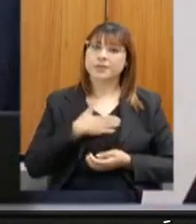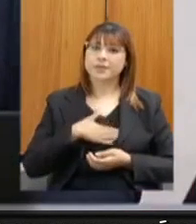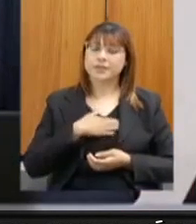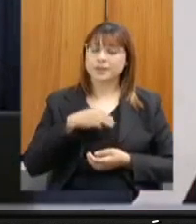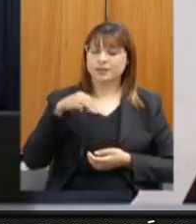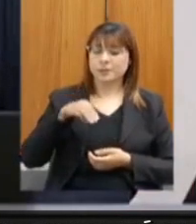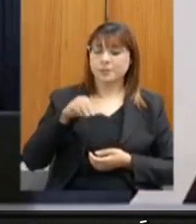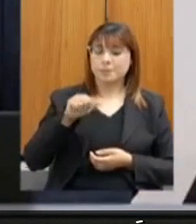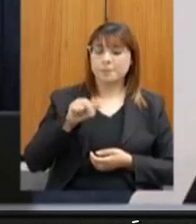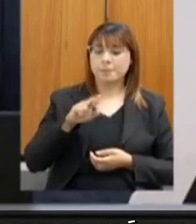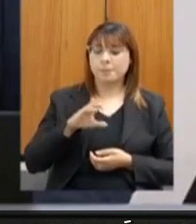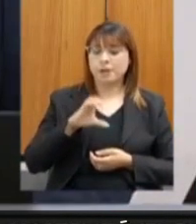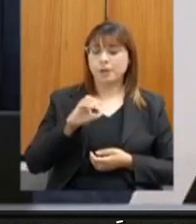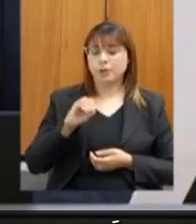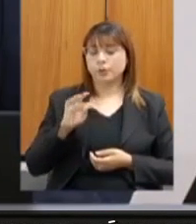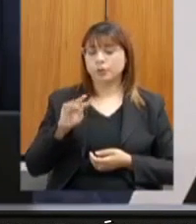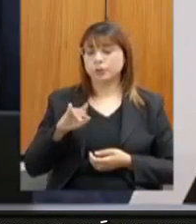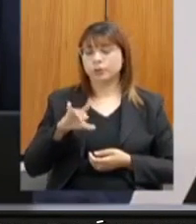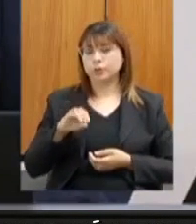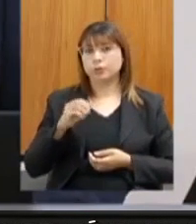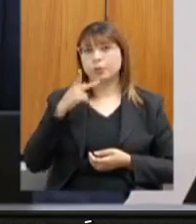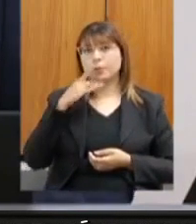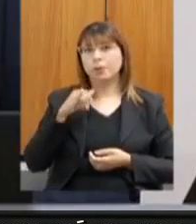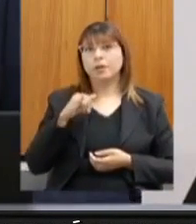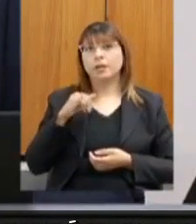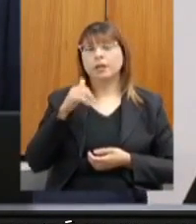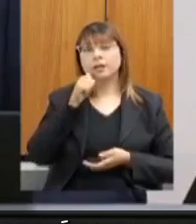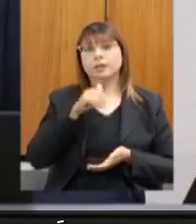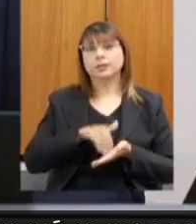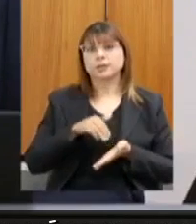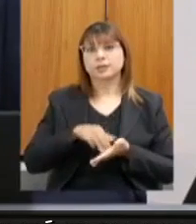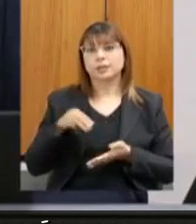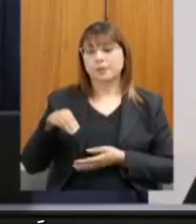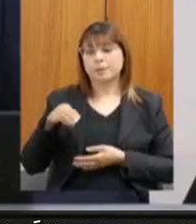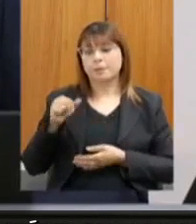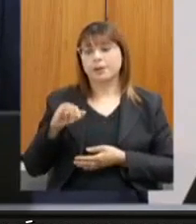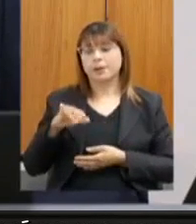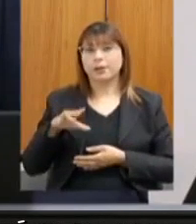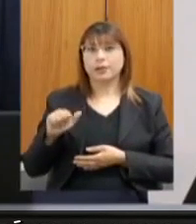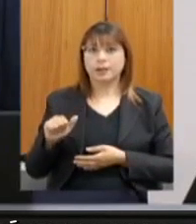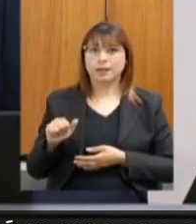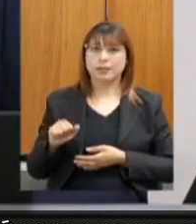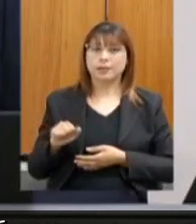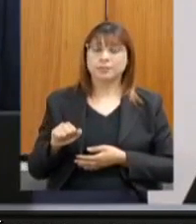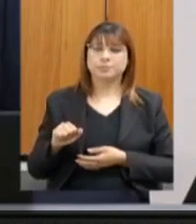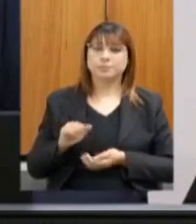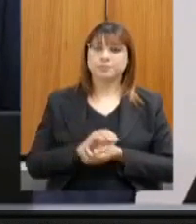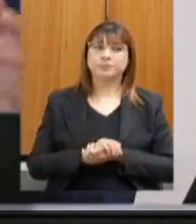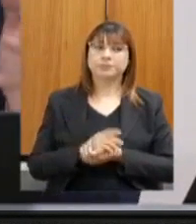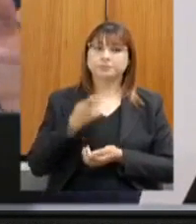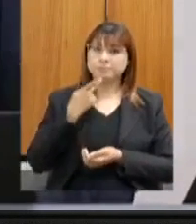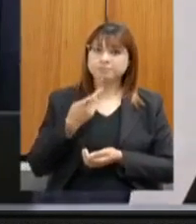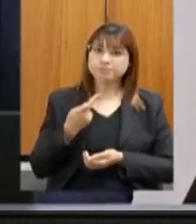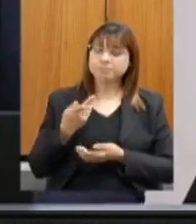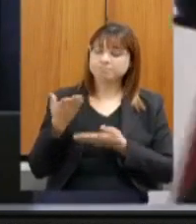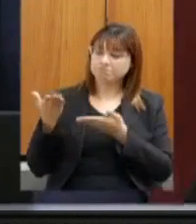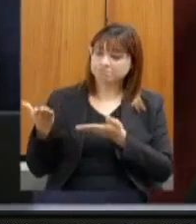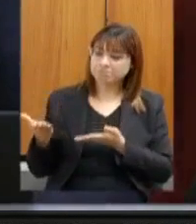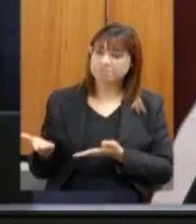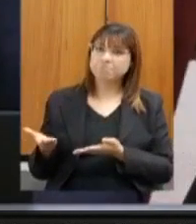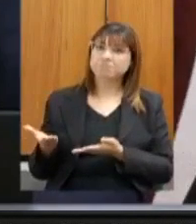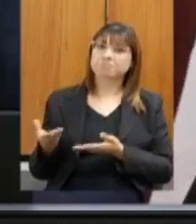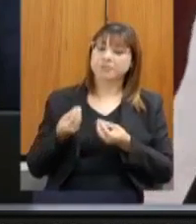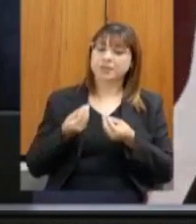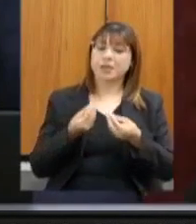Marco Túlio de Melo, pai da secretária Marília. quero dizer que o senhor deu um presente para o